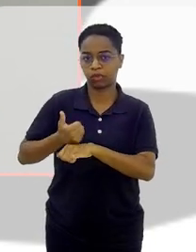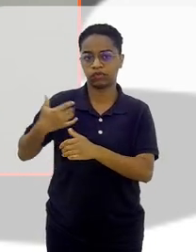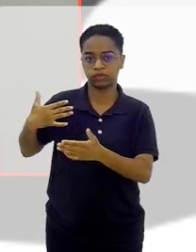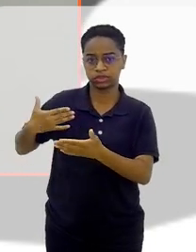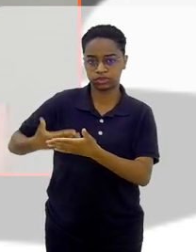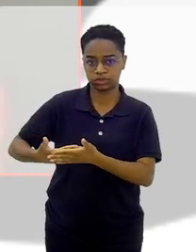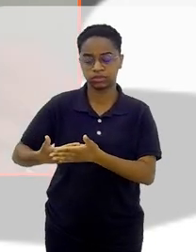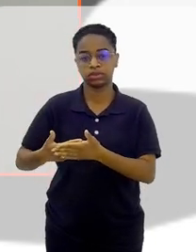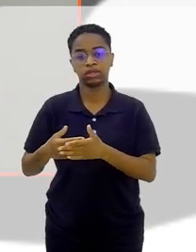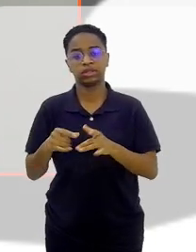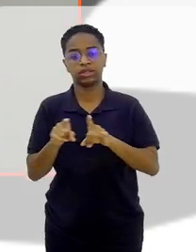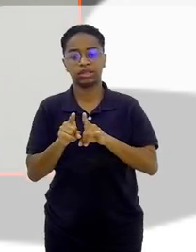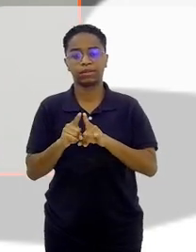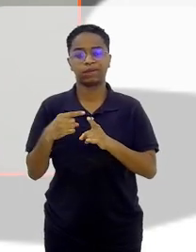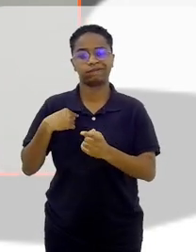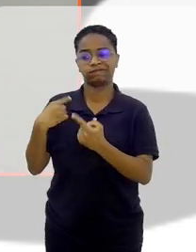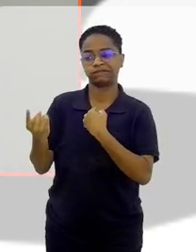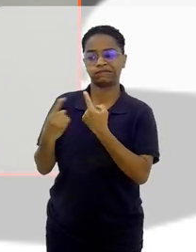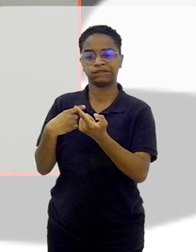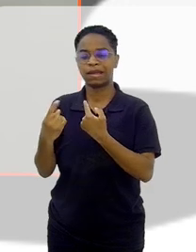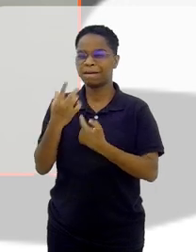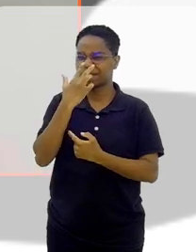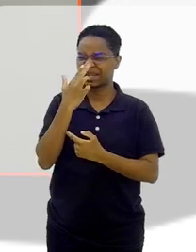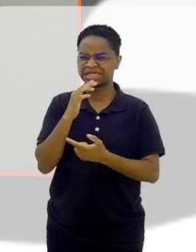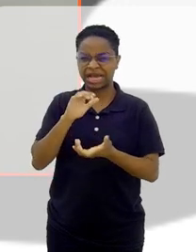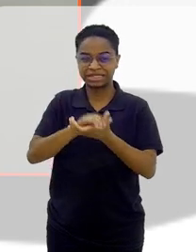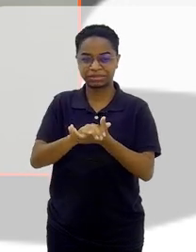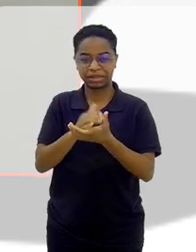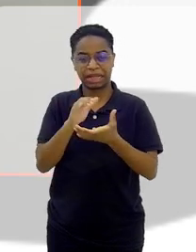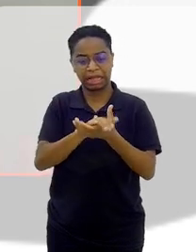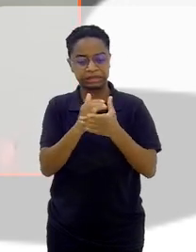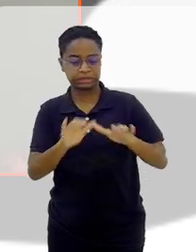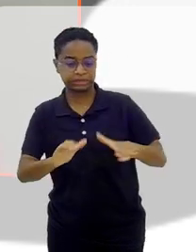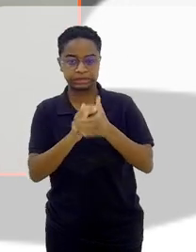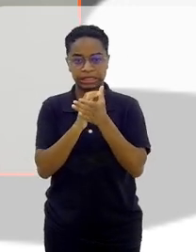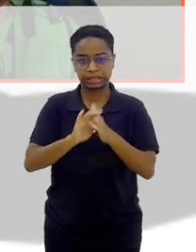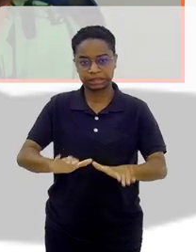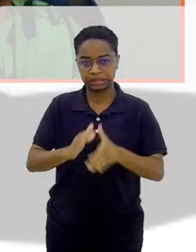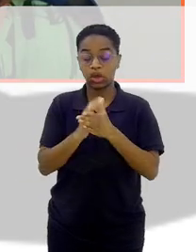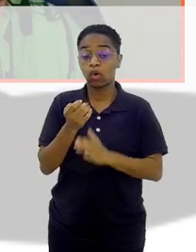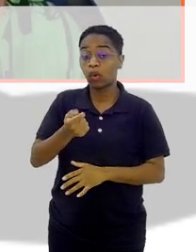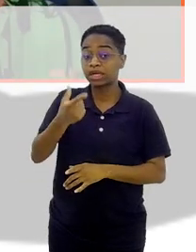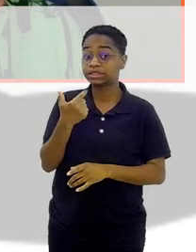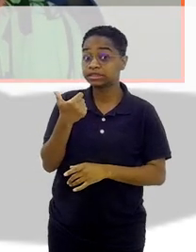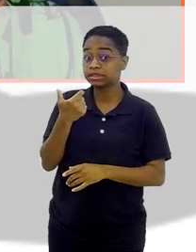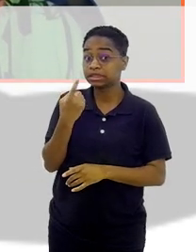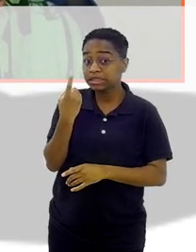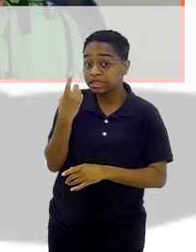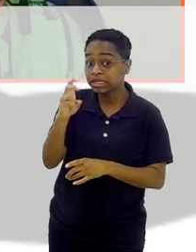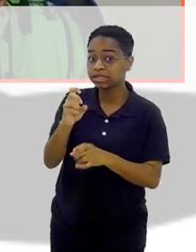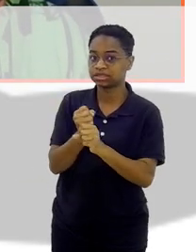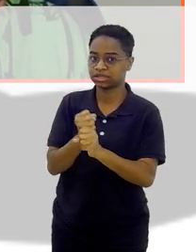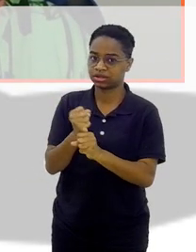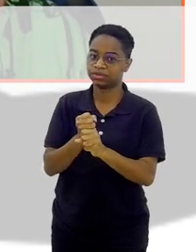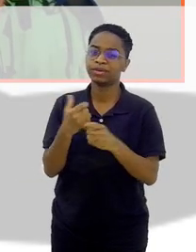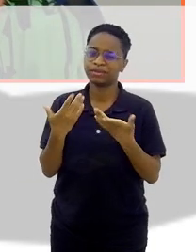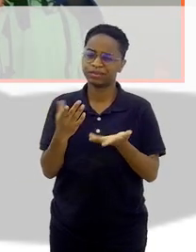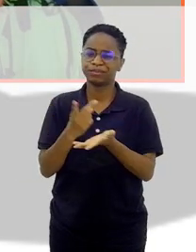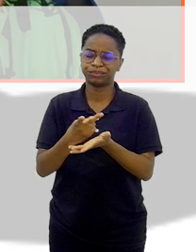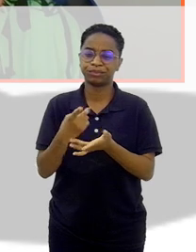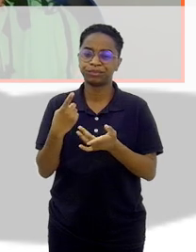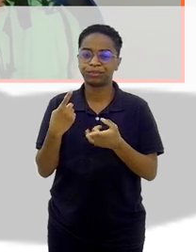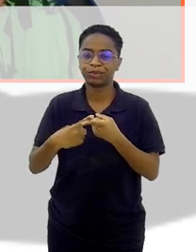Entre idas e vindas, eu brinco que é quase um casamento. Porque chegou há quase 15 anos. Porque jornalista tem isso, né, Cláudia?